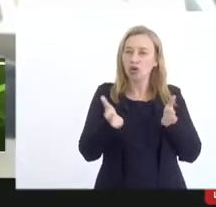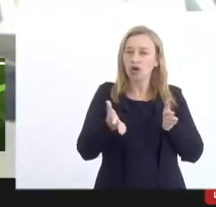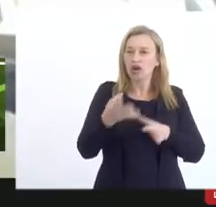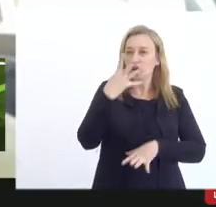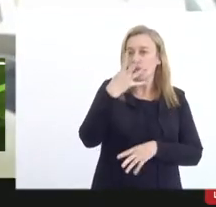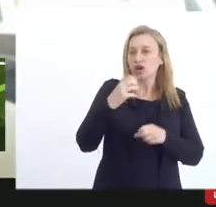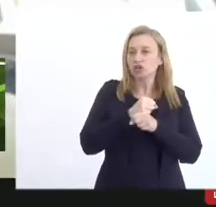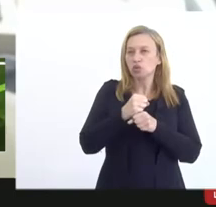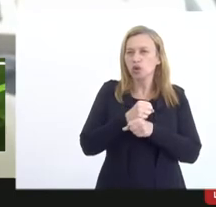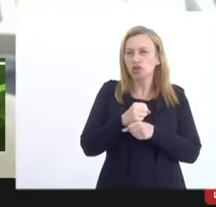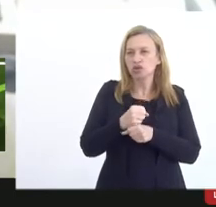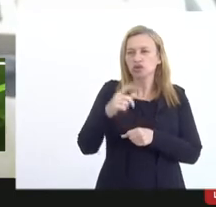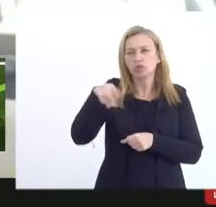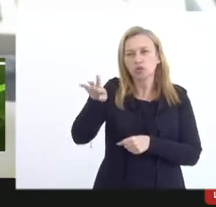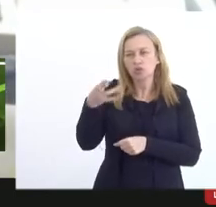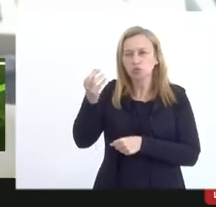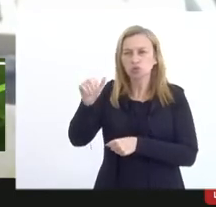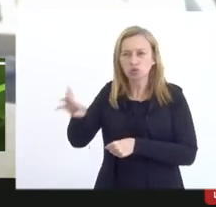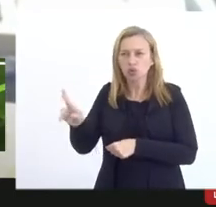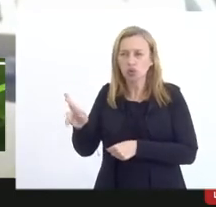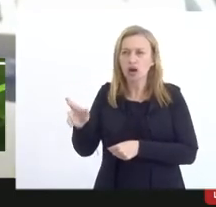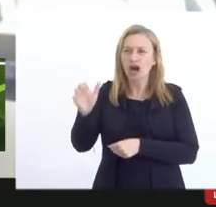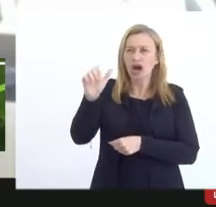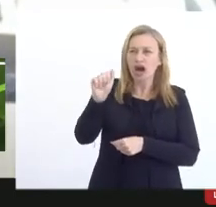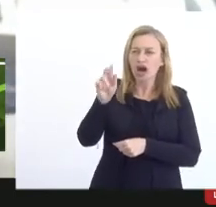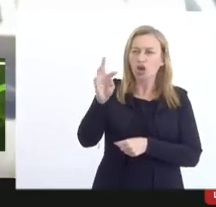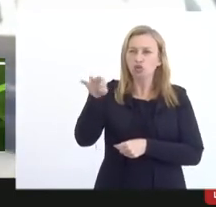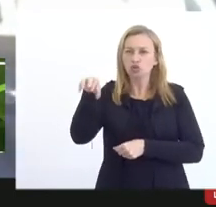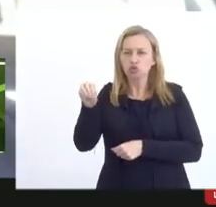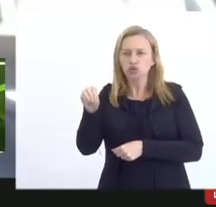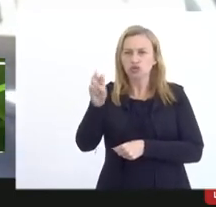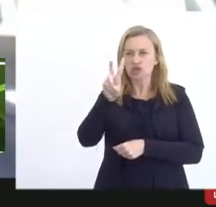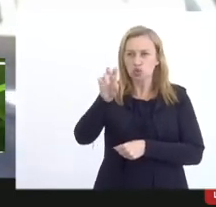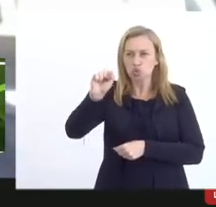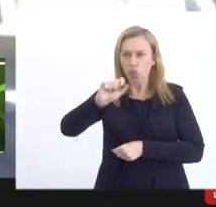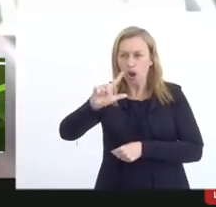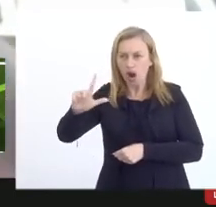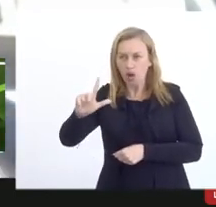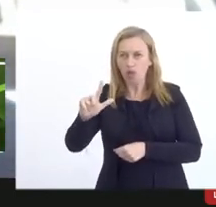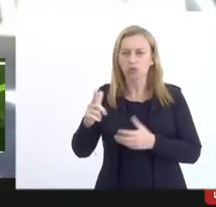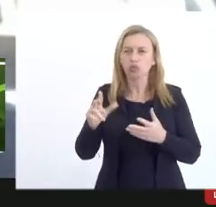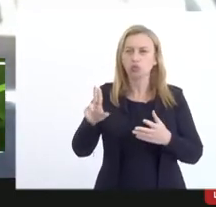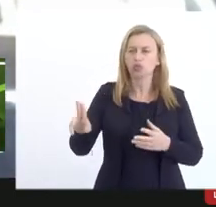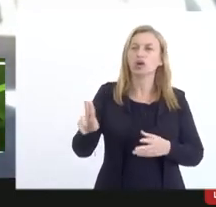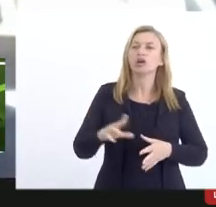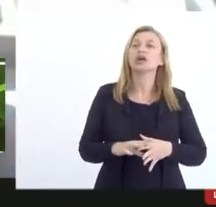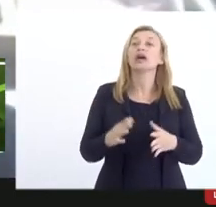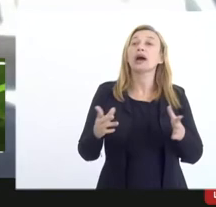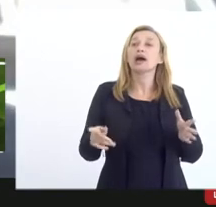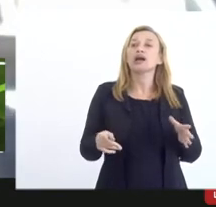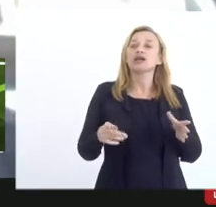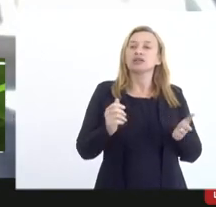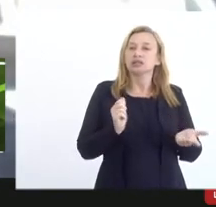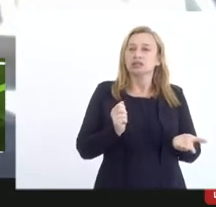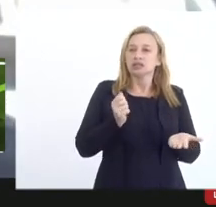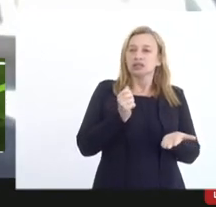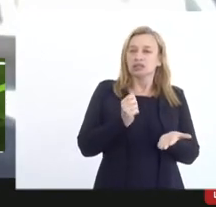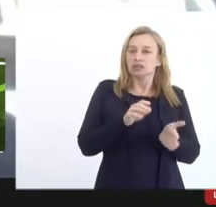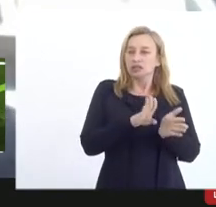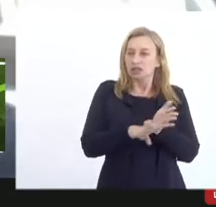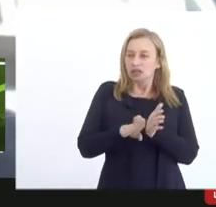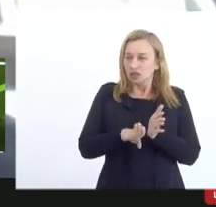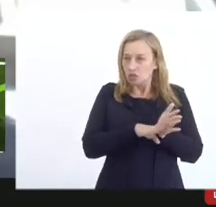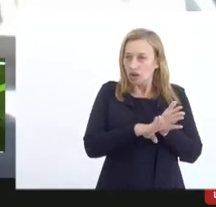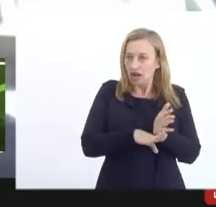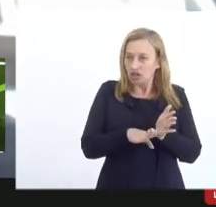quatro anos um produtor de audiovisual tem uma empresa chamada Teja Moleque Films e para além da prestação de contas amarrar outras coisas você tem a